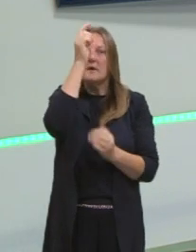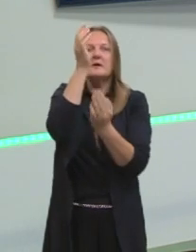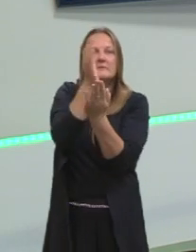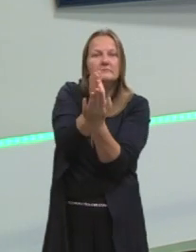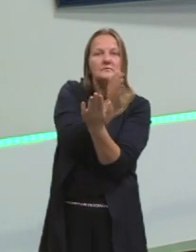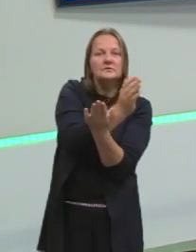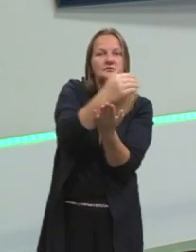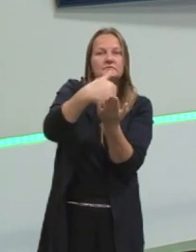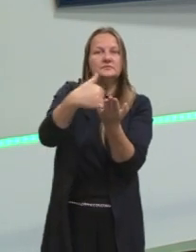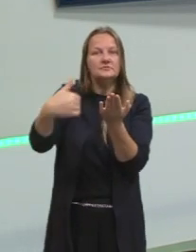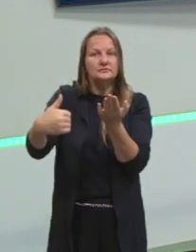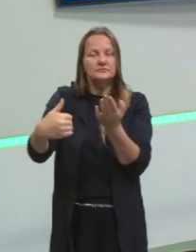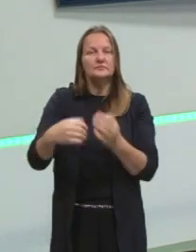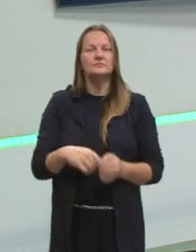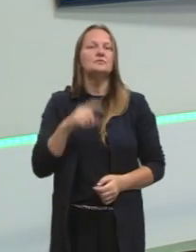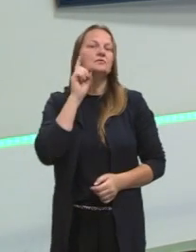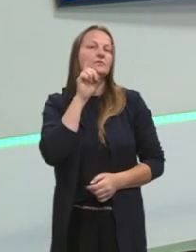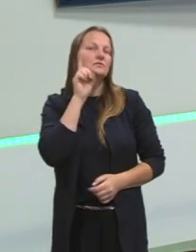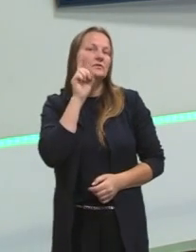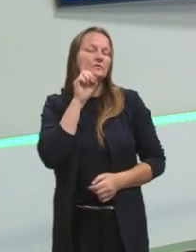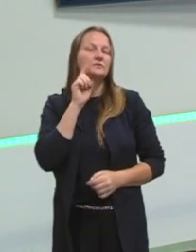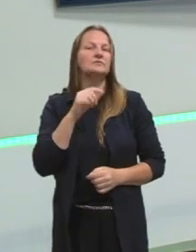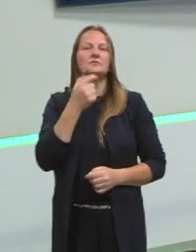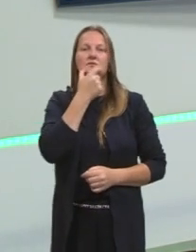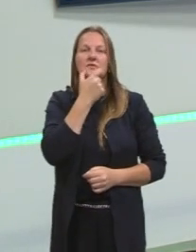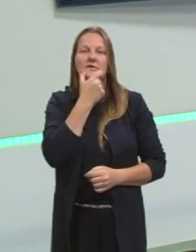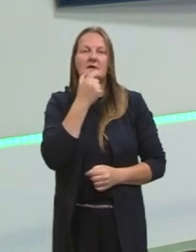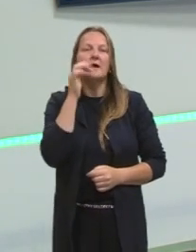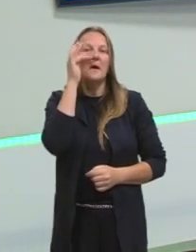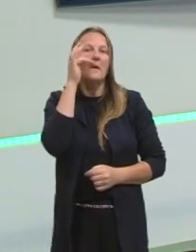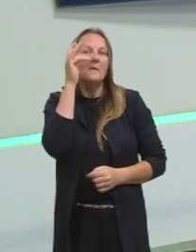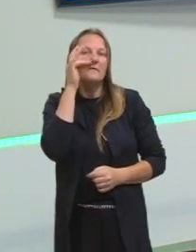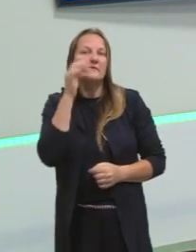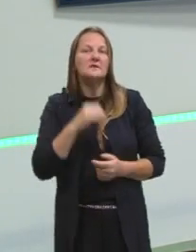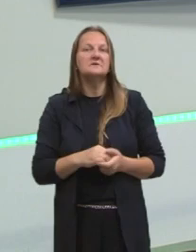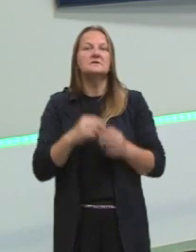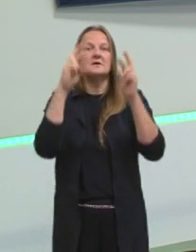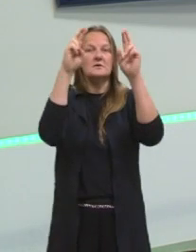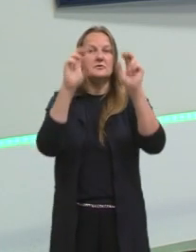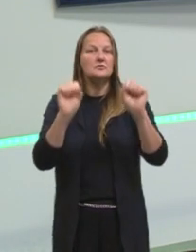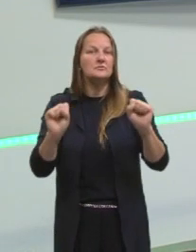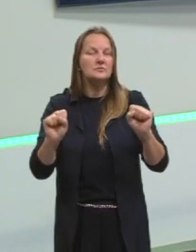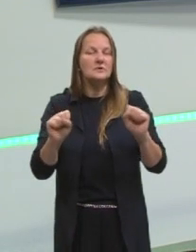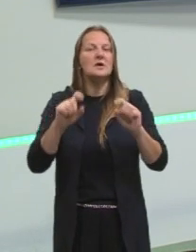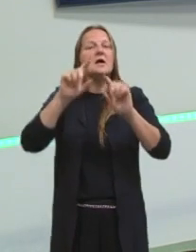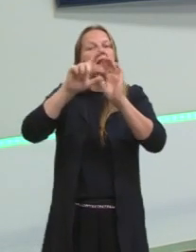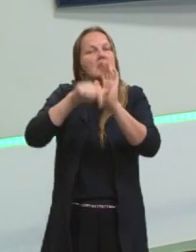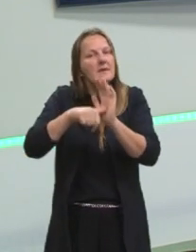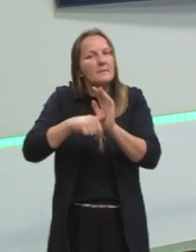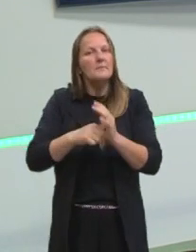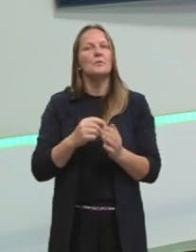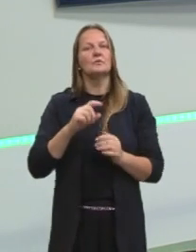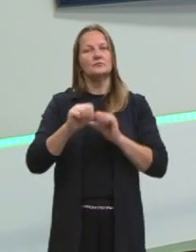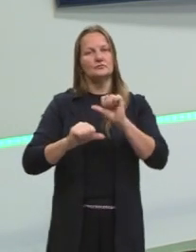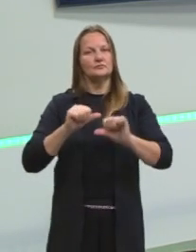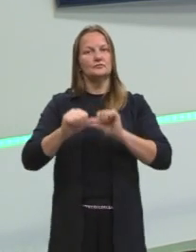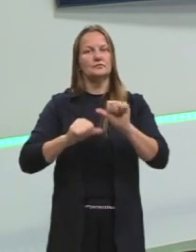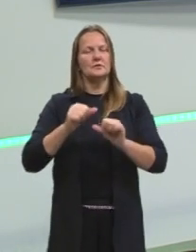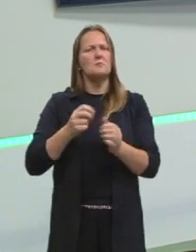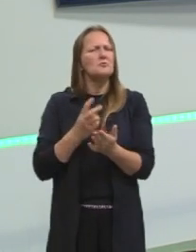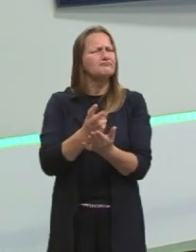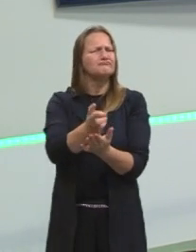influência, entre Estados Unidos, Inglaterra, França e União Soviética. E, depois, isso virou uma divisão